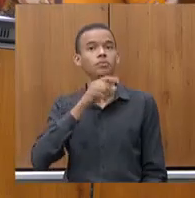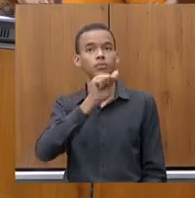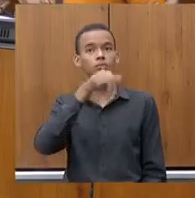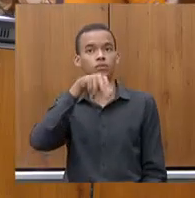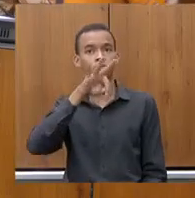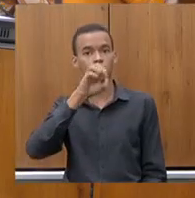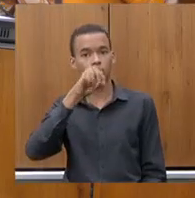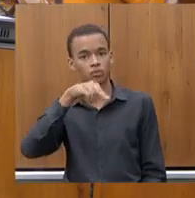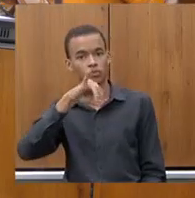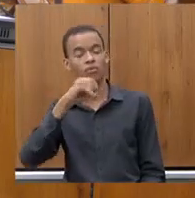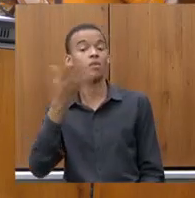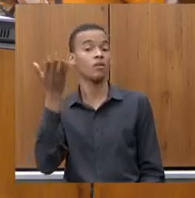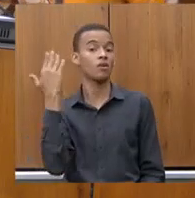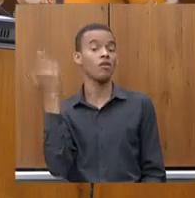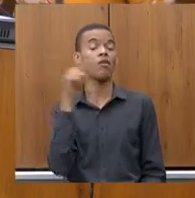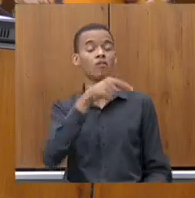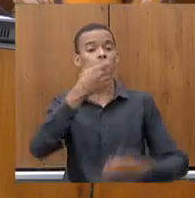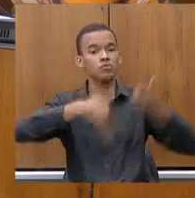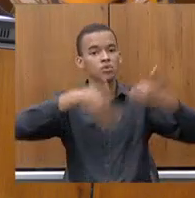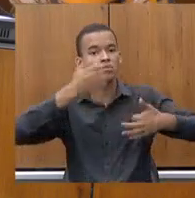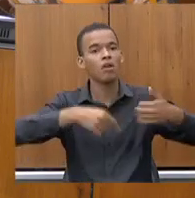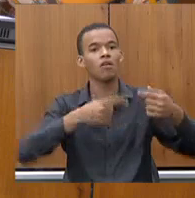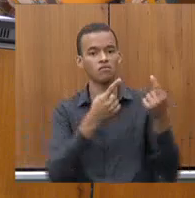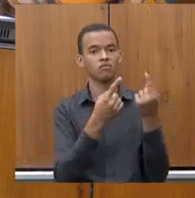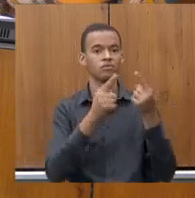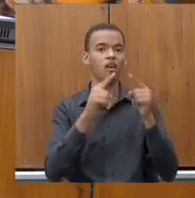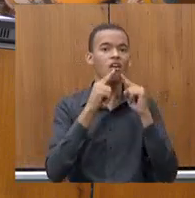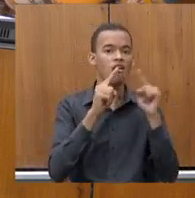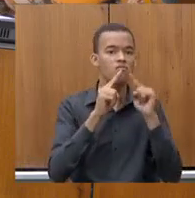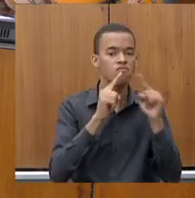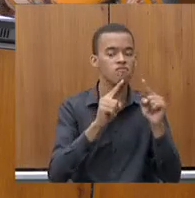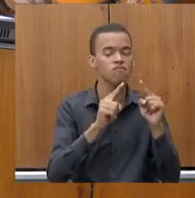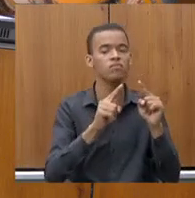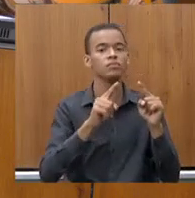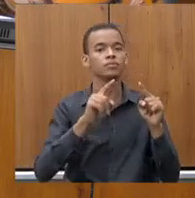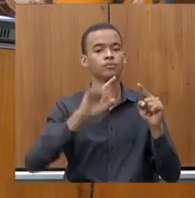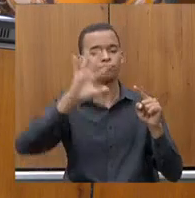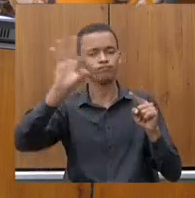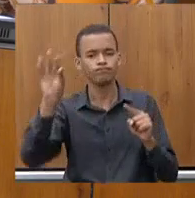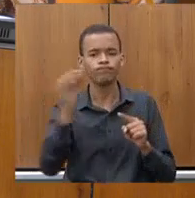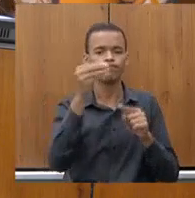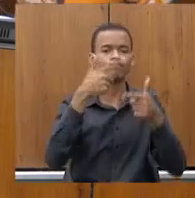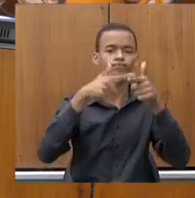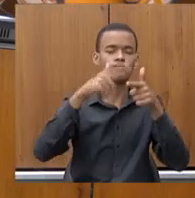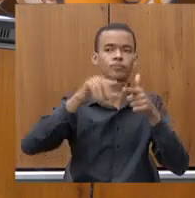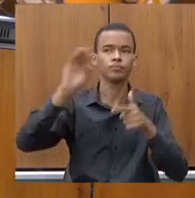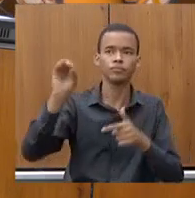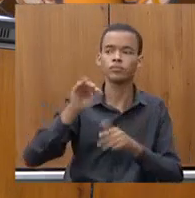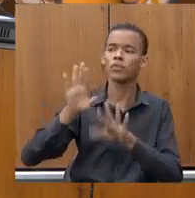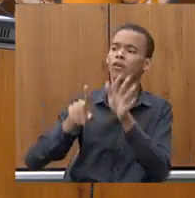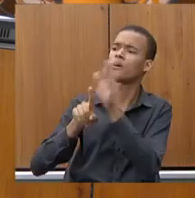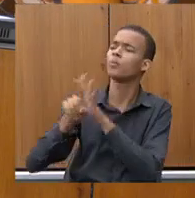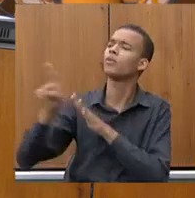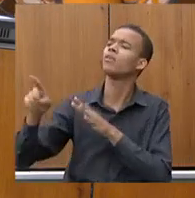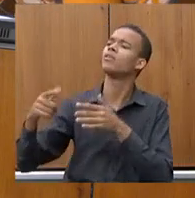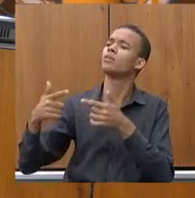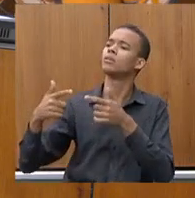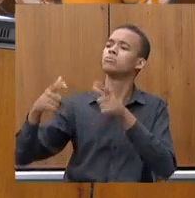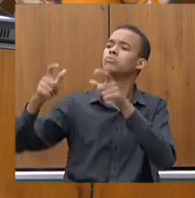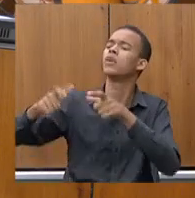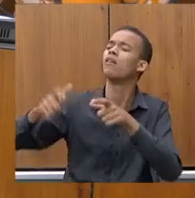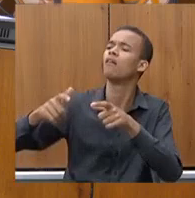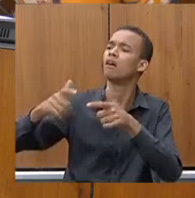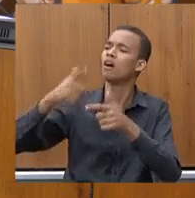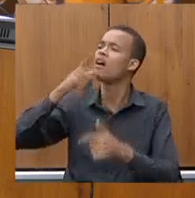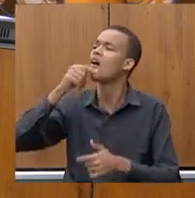Antes, você fazia uma crítica, você pega o problema, olha como é que seria diferente. Deputada, qual é o bairro que está faltando água?